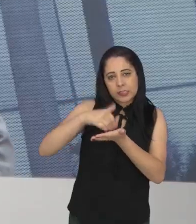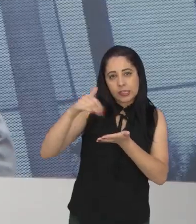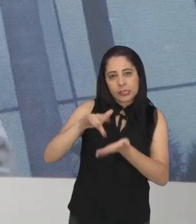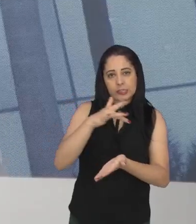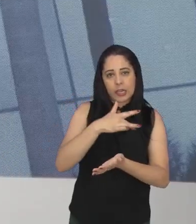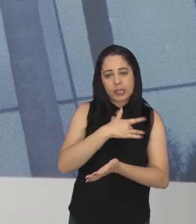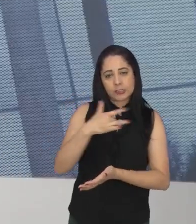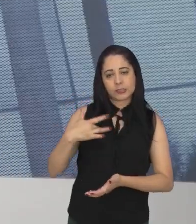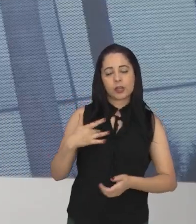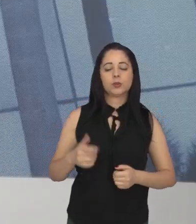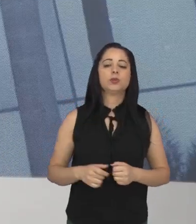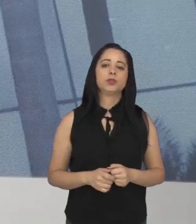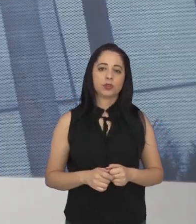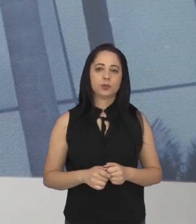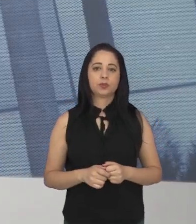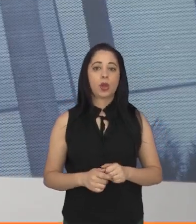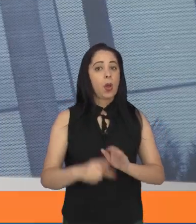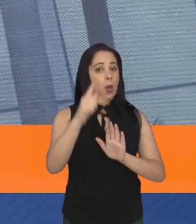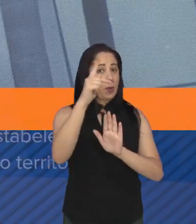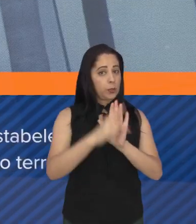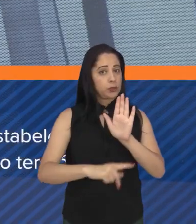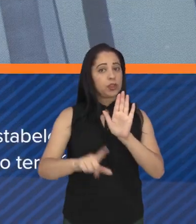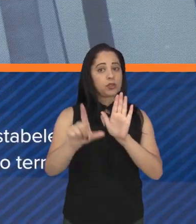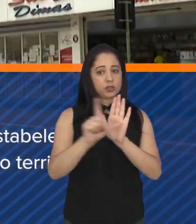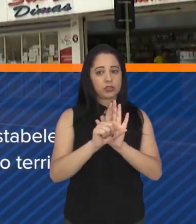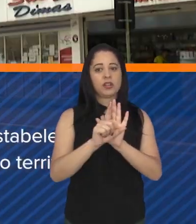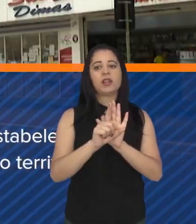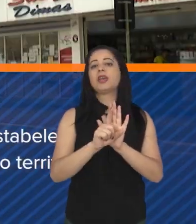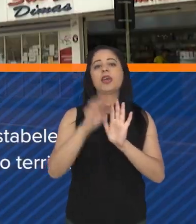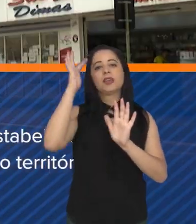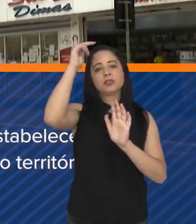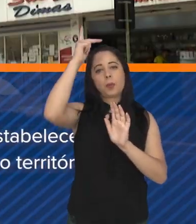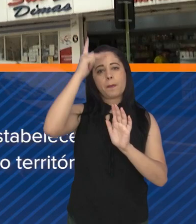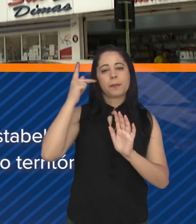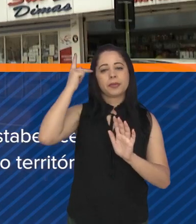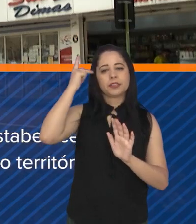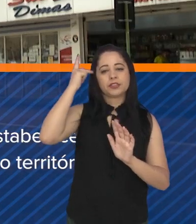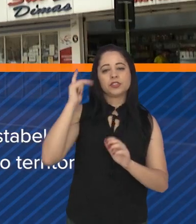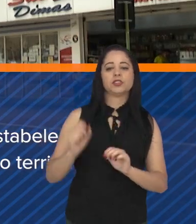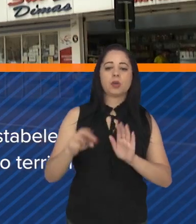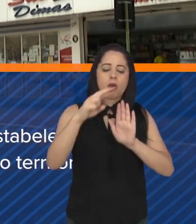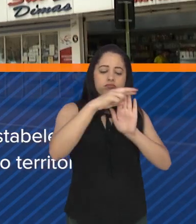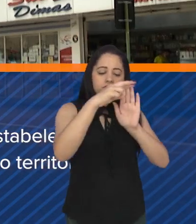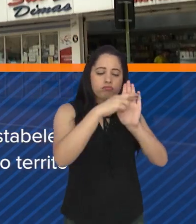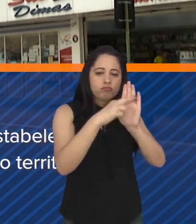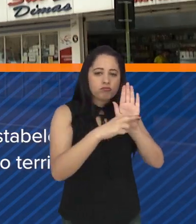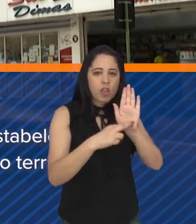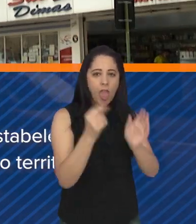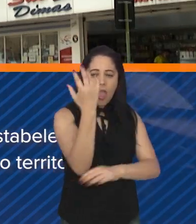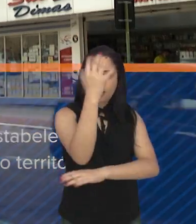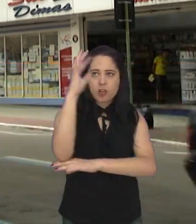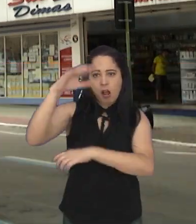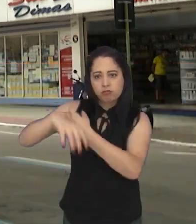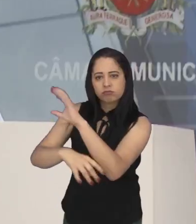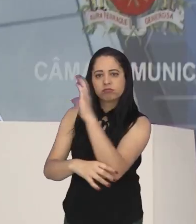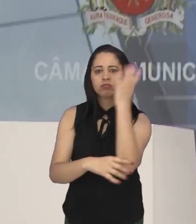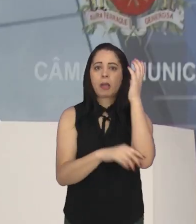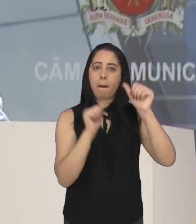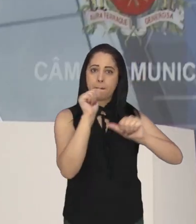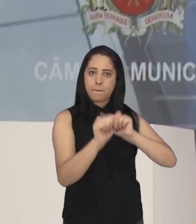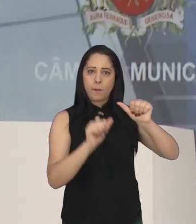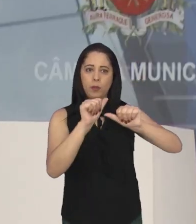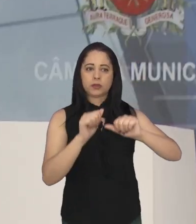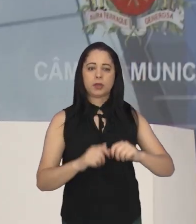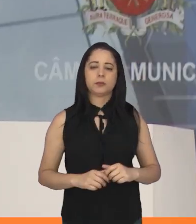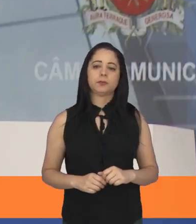Segue também o projeto do vereador Fernando Petit, que altera a lei que define as normas para a vegetação arbórea na cidade. E